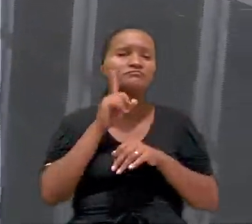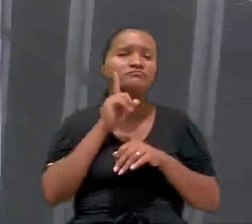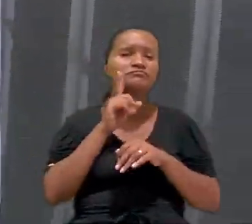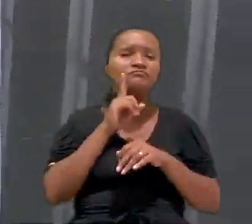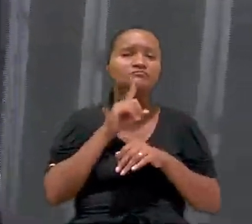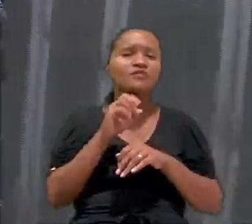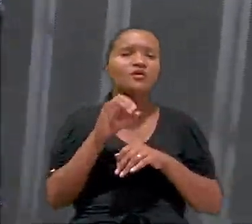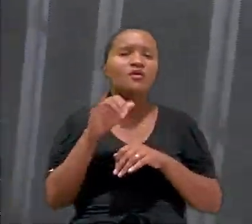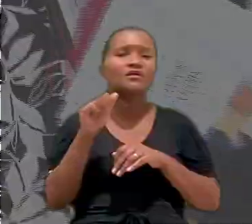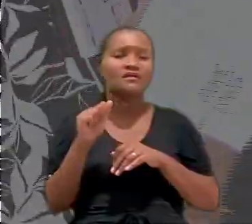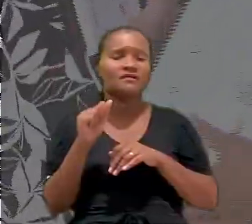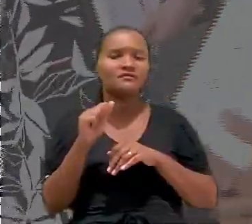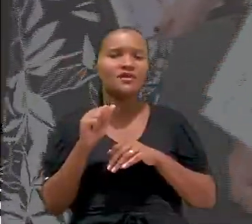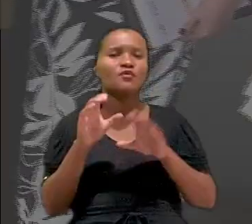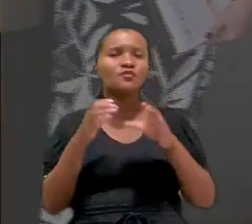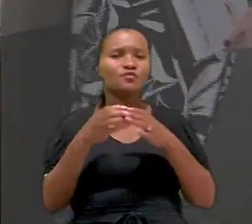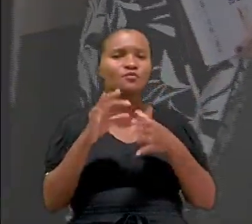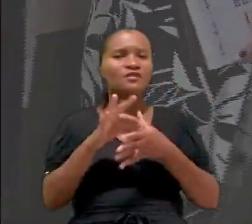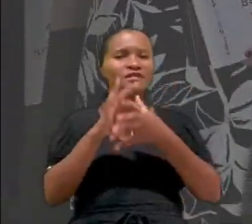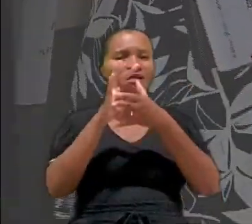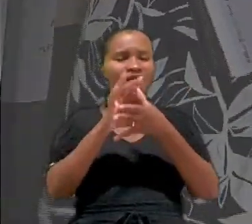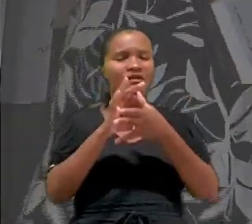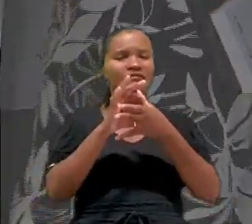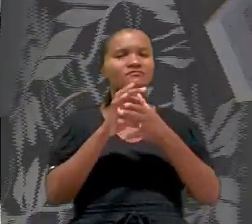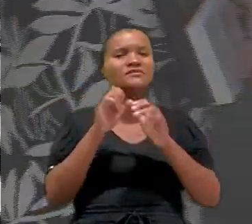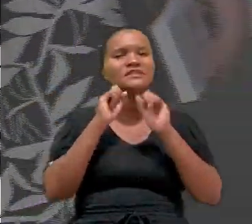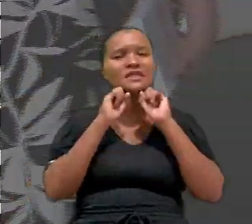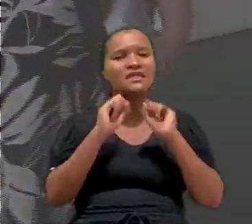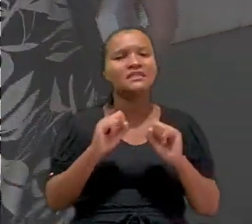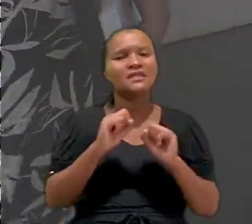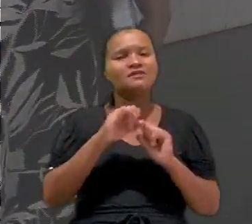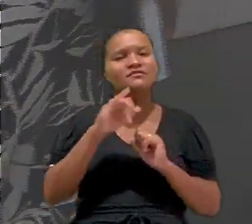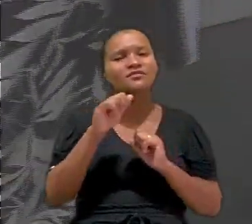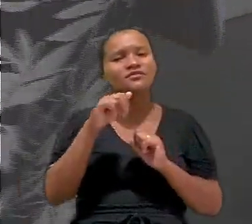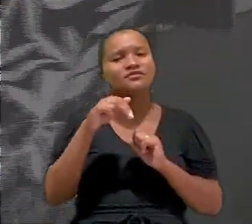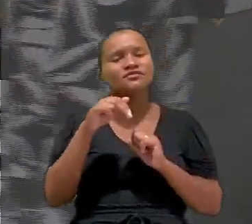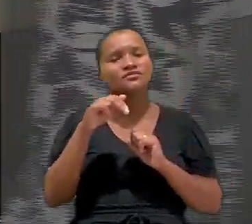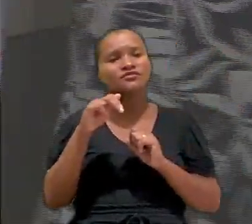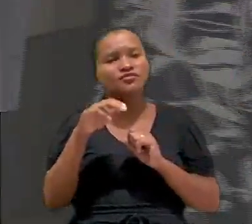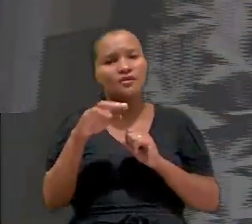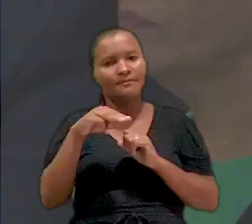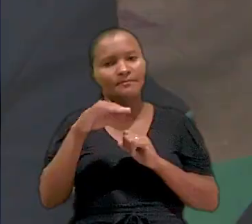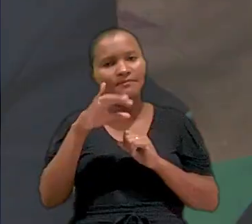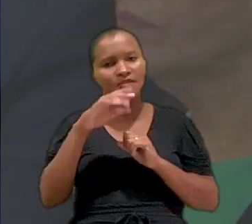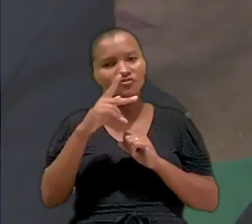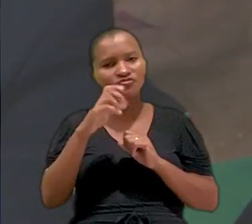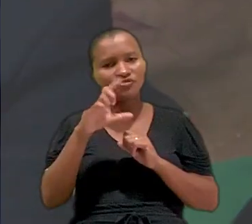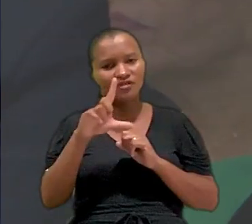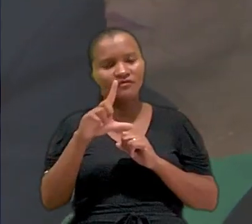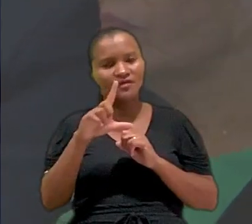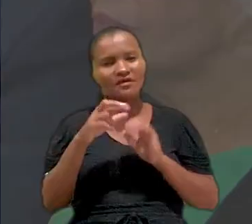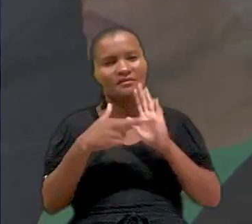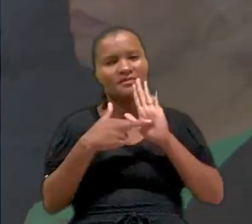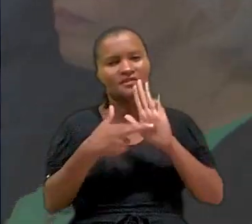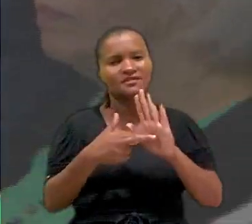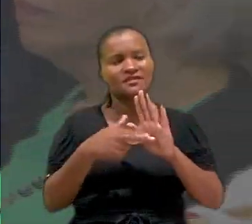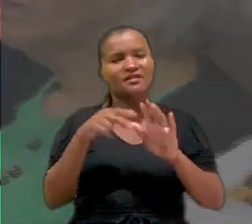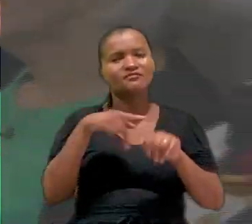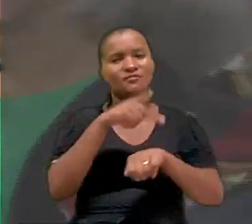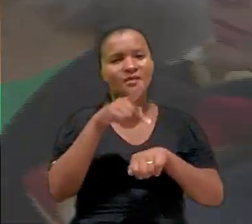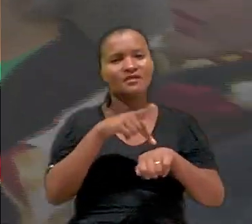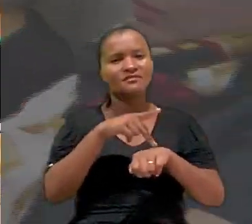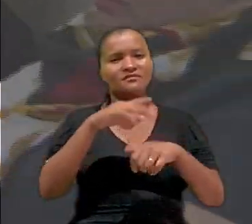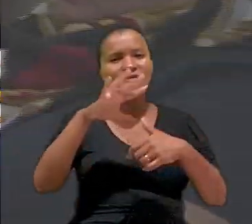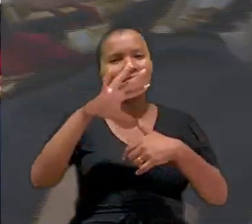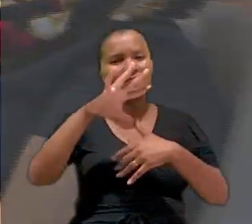Estados Americanos, OEA. O grupo foi liderado pelo secretário da entidade, Jean-Michel Arrighi. Representantes de países da América do